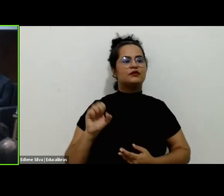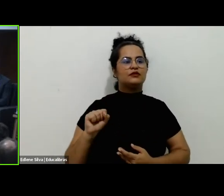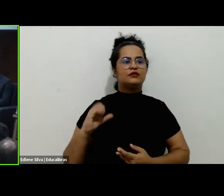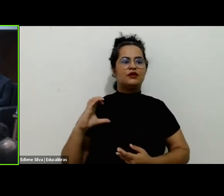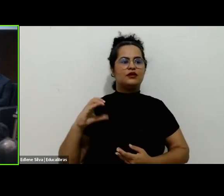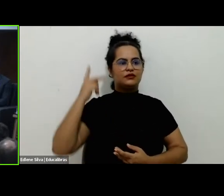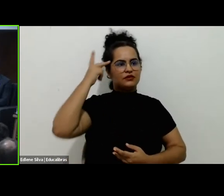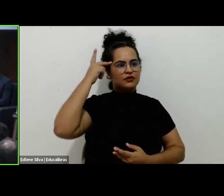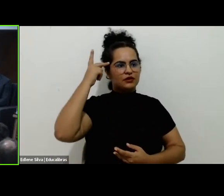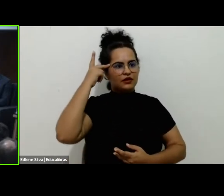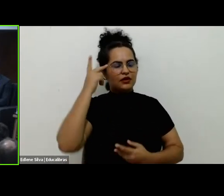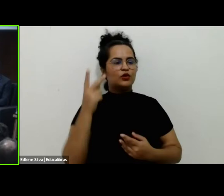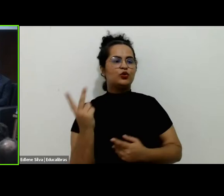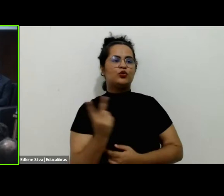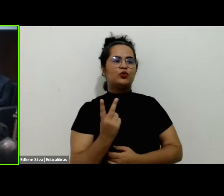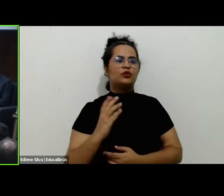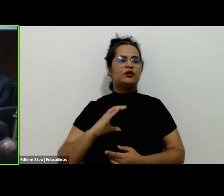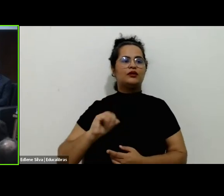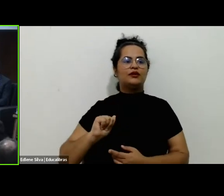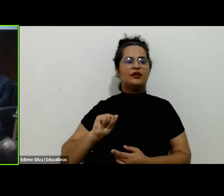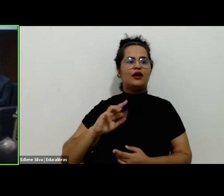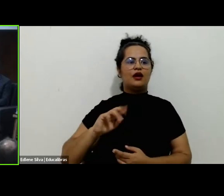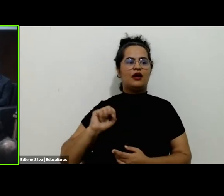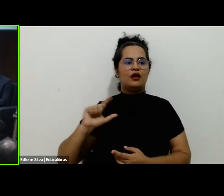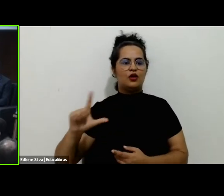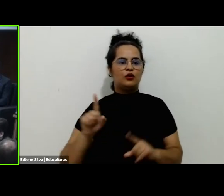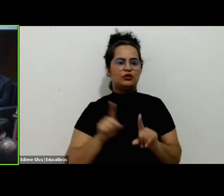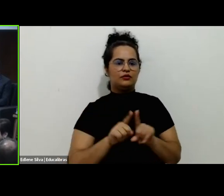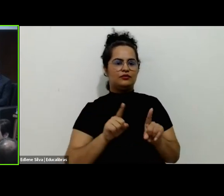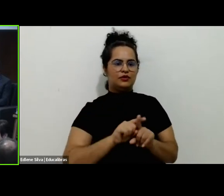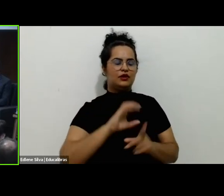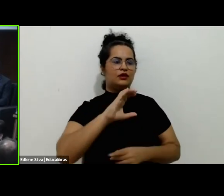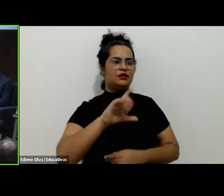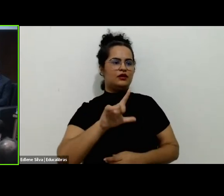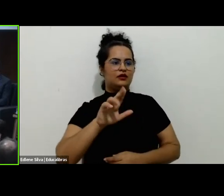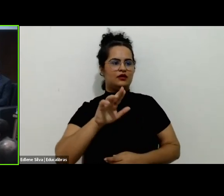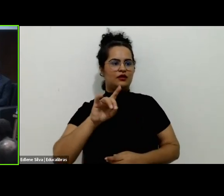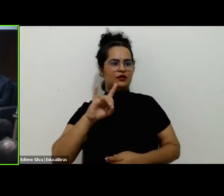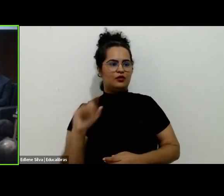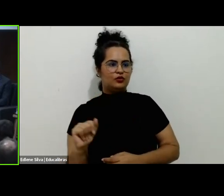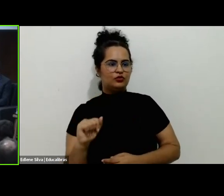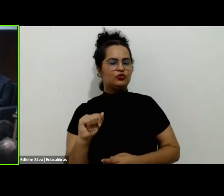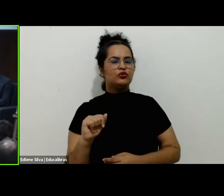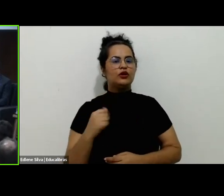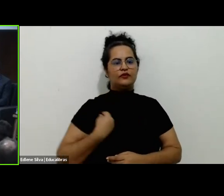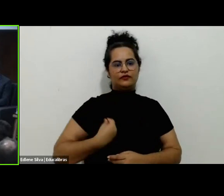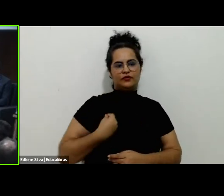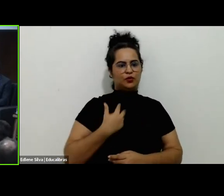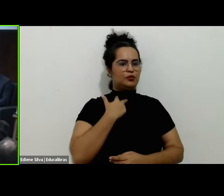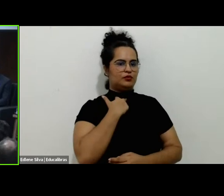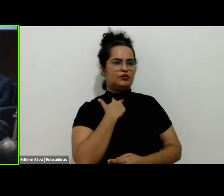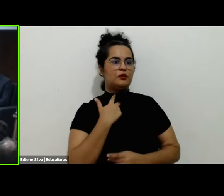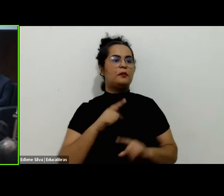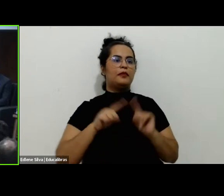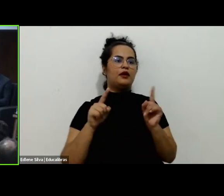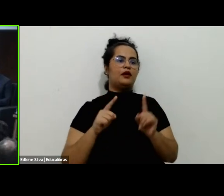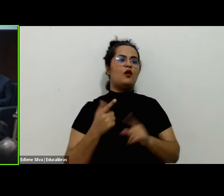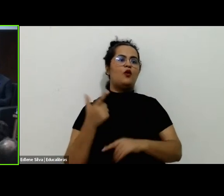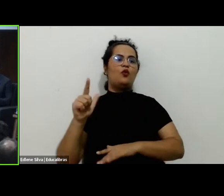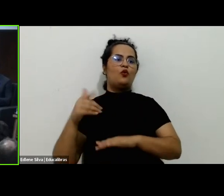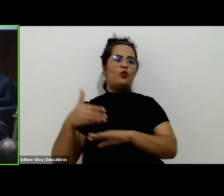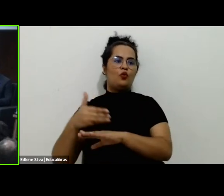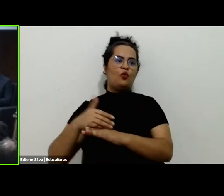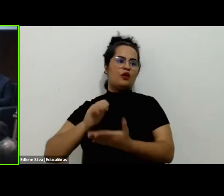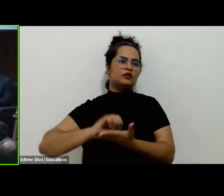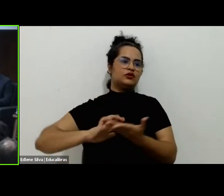tanto a Carol como a Cláudia, nossas parceiras, o Léo não pôde estar presente, que está em uma outra atividade, mas o Sesc tem sido um grande parceiro nosso de